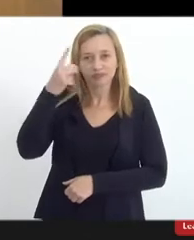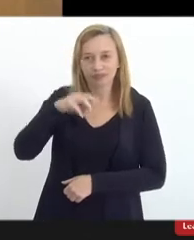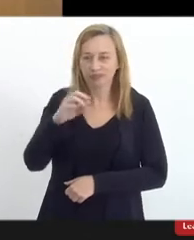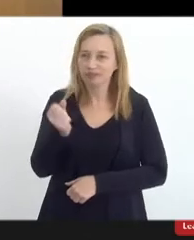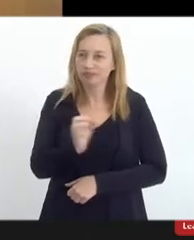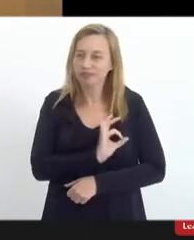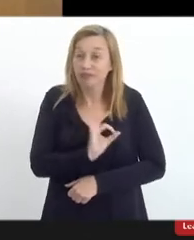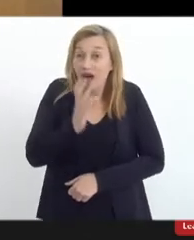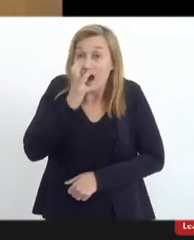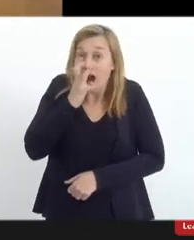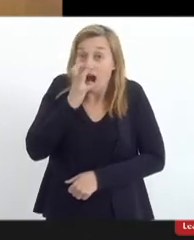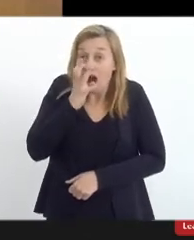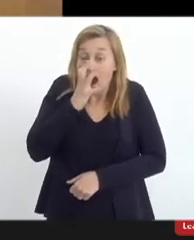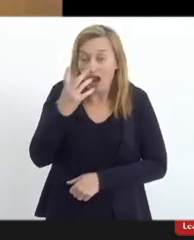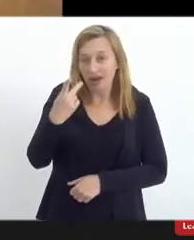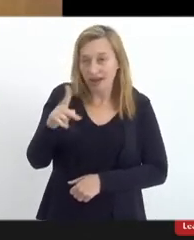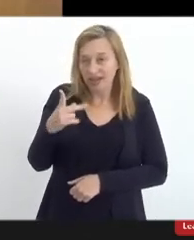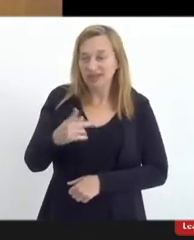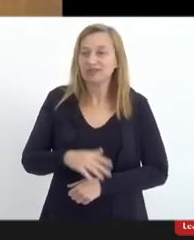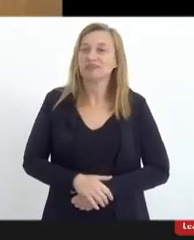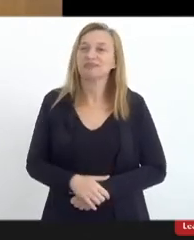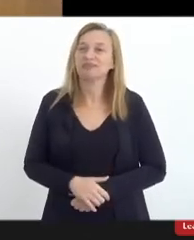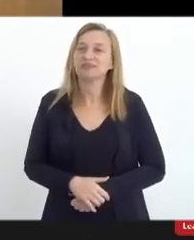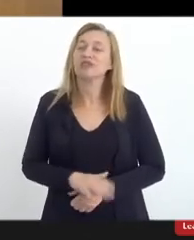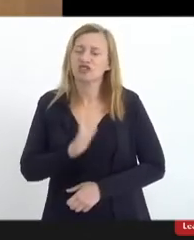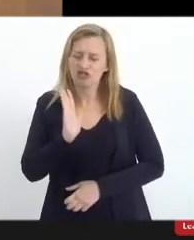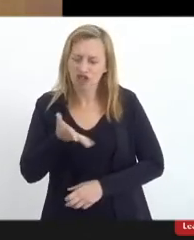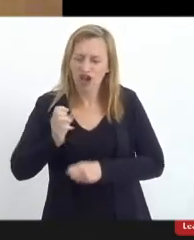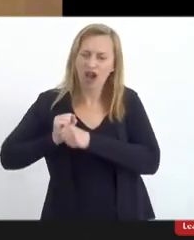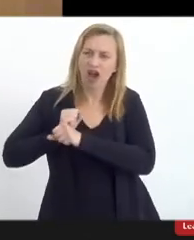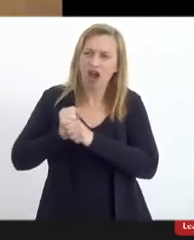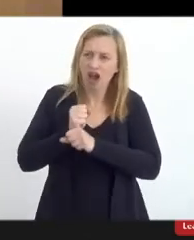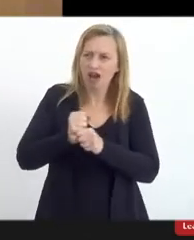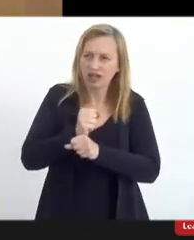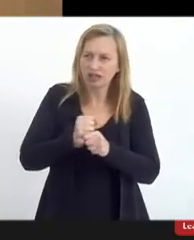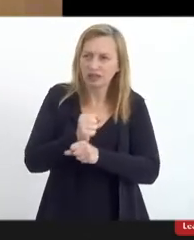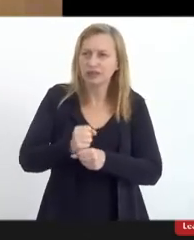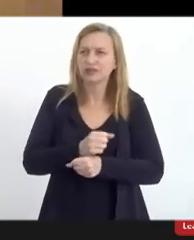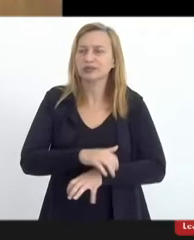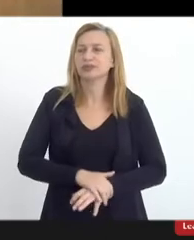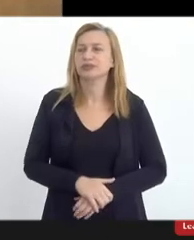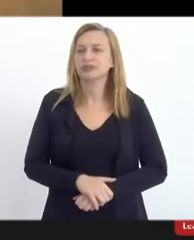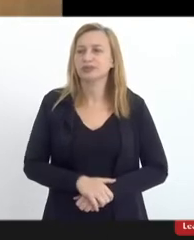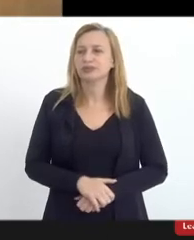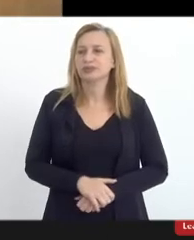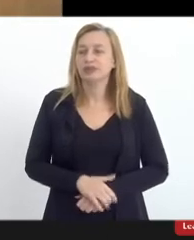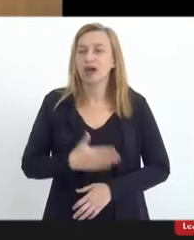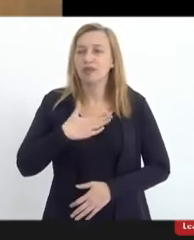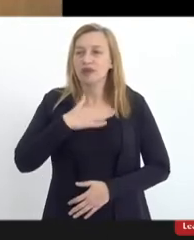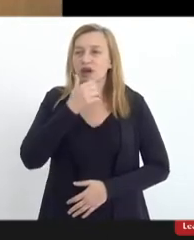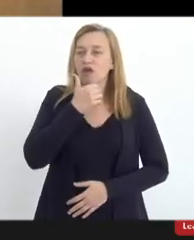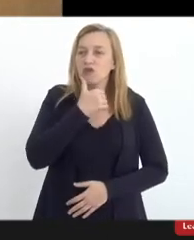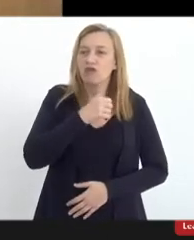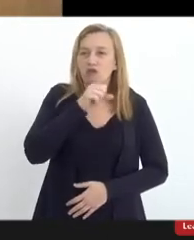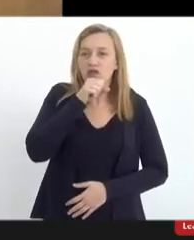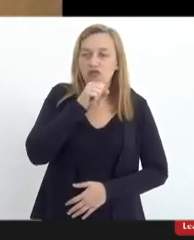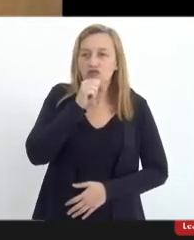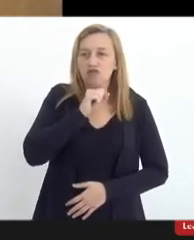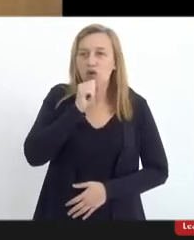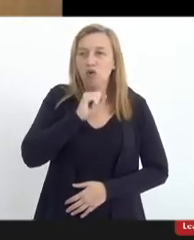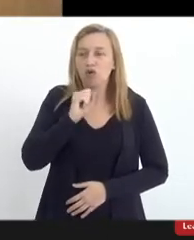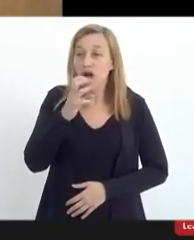Rocha, é uma admiradora dele, né, já há muito tempo, né, minha avó era uma grande